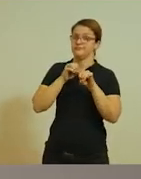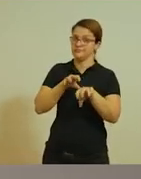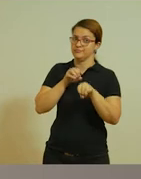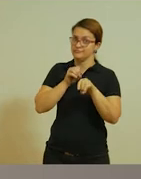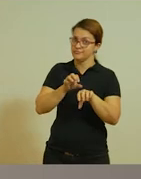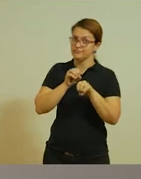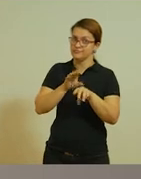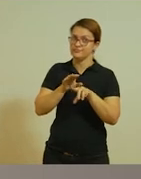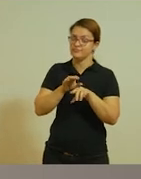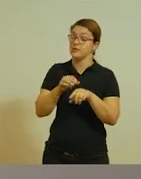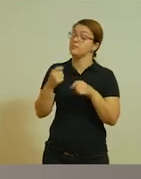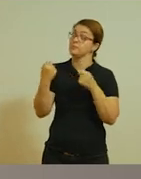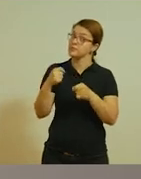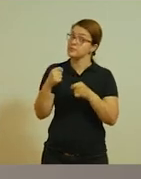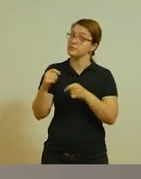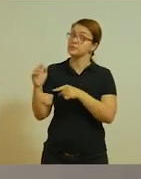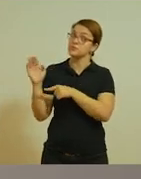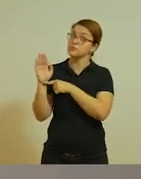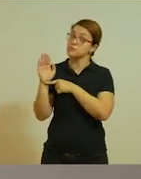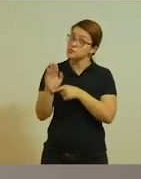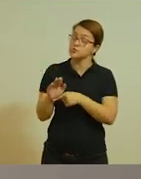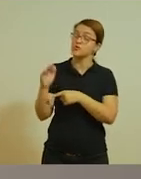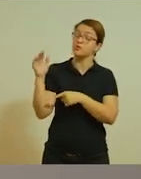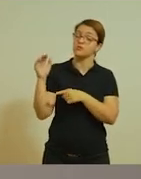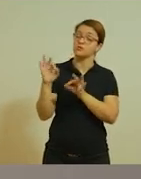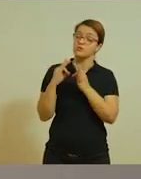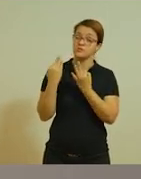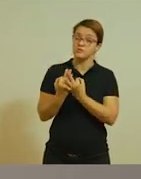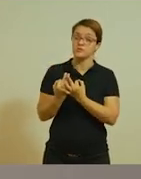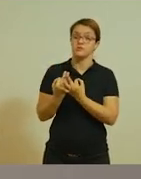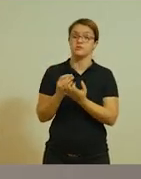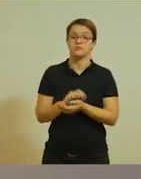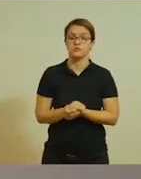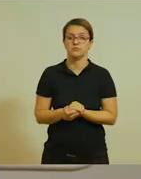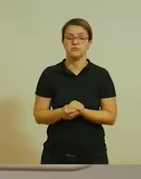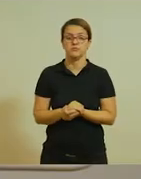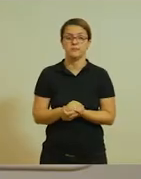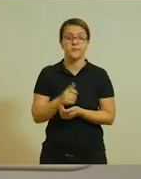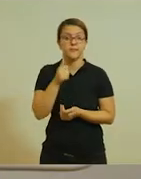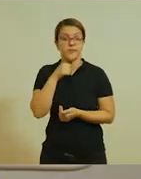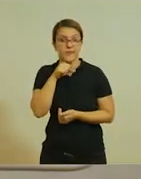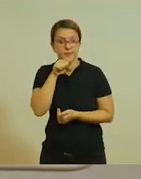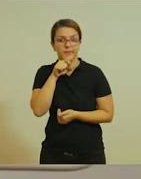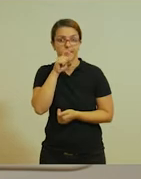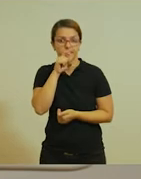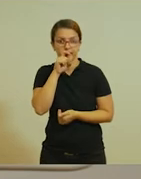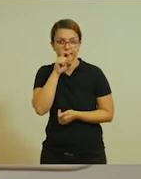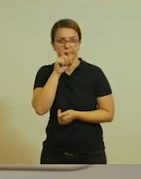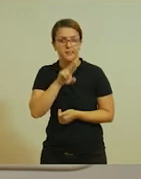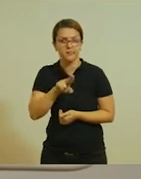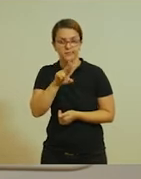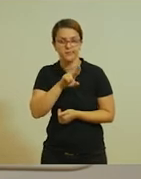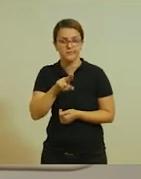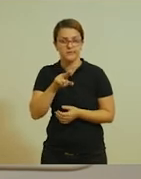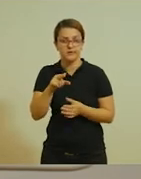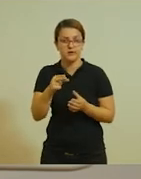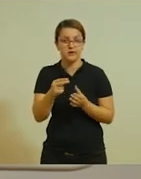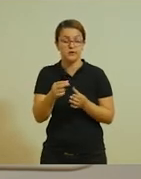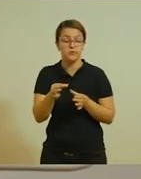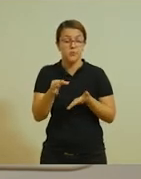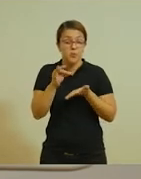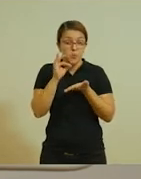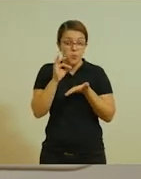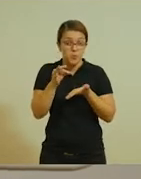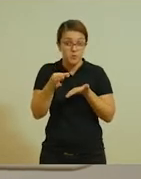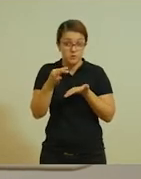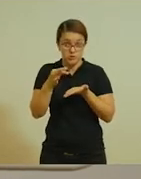pedir com a ajuda de um adulto para poder fazer. Vocês vão precisar, papai e mamãe, de uma xícara de farinha de